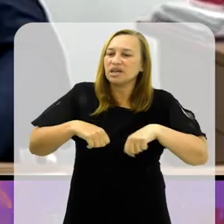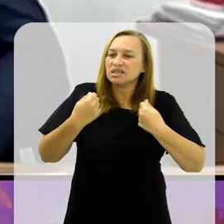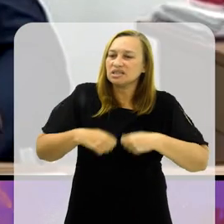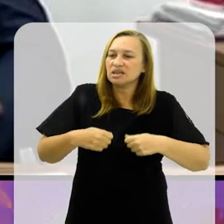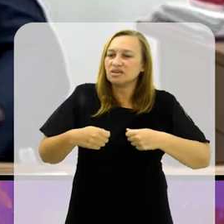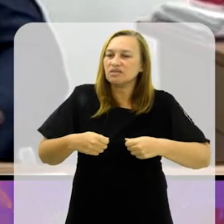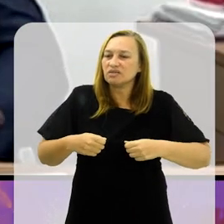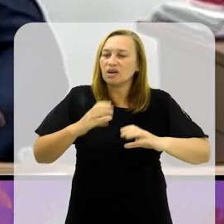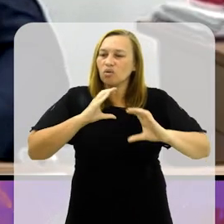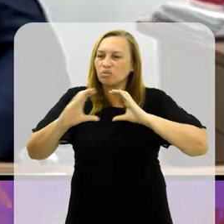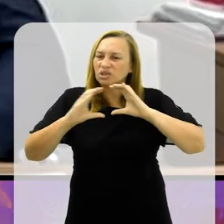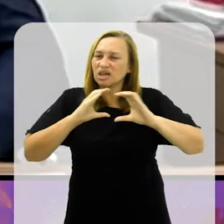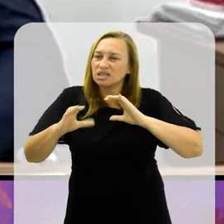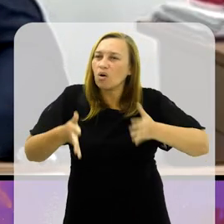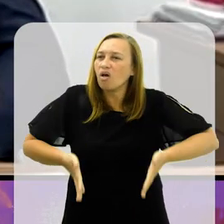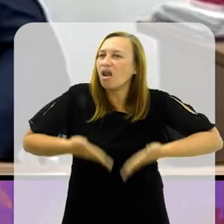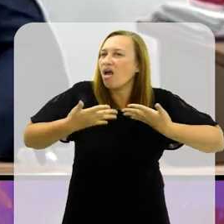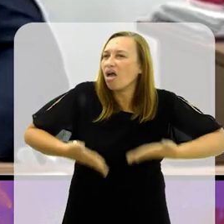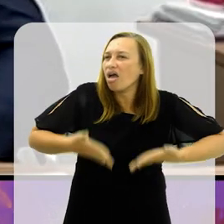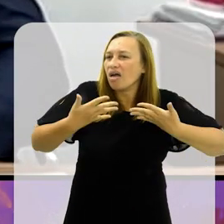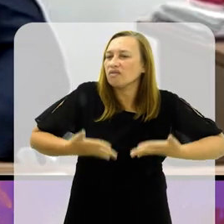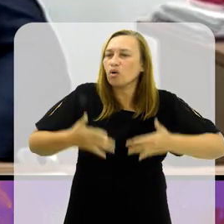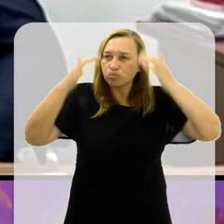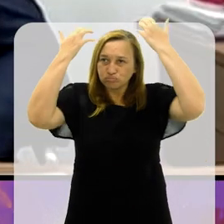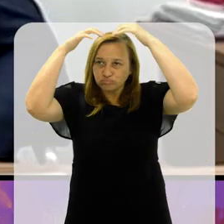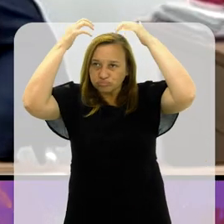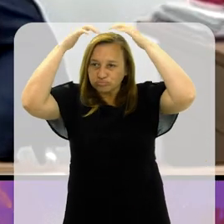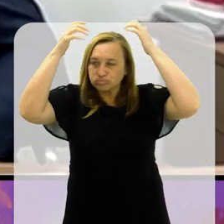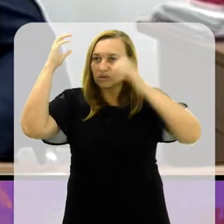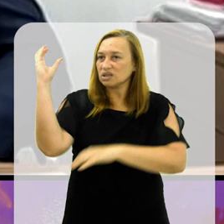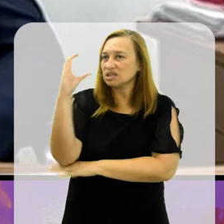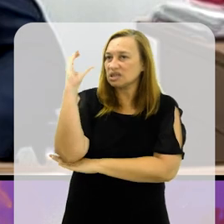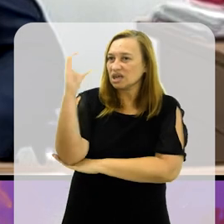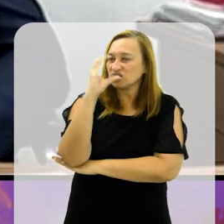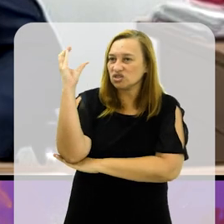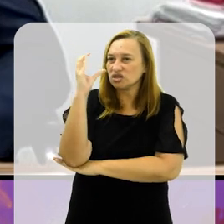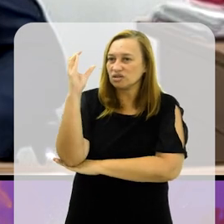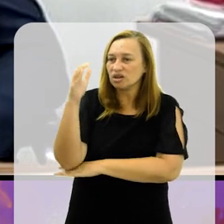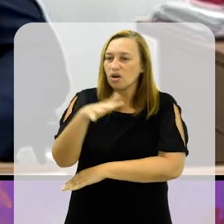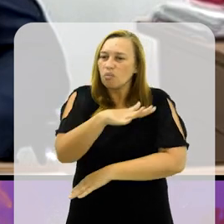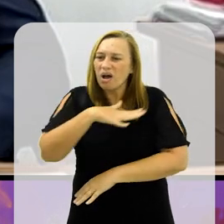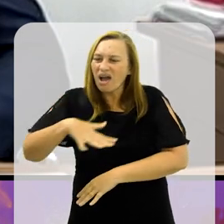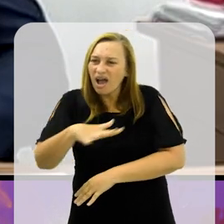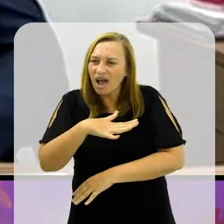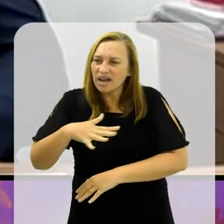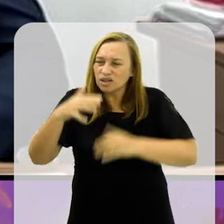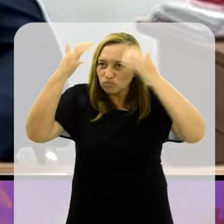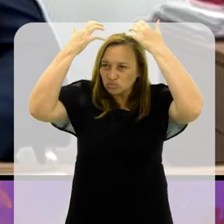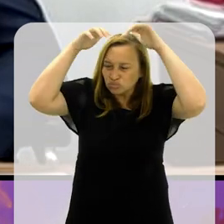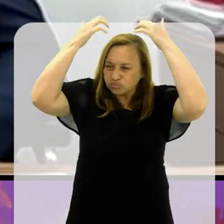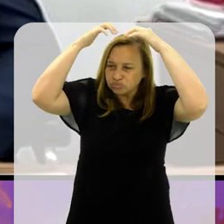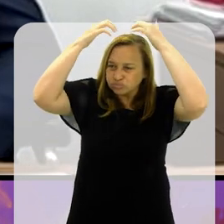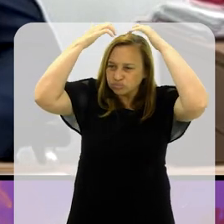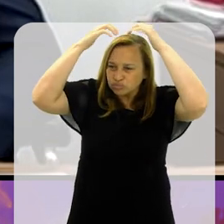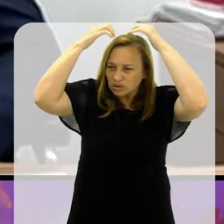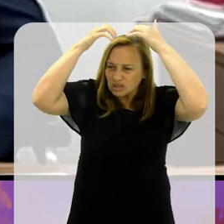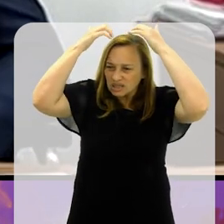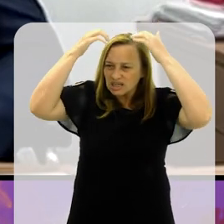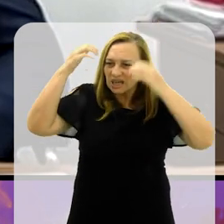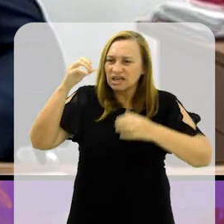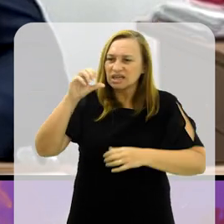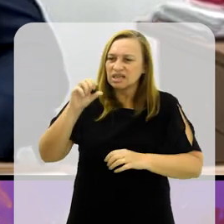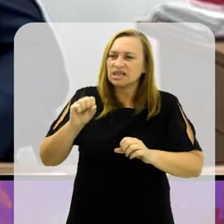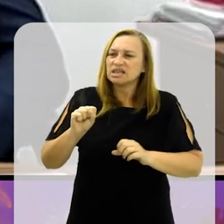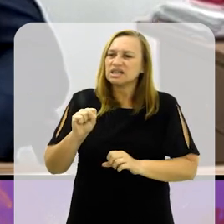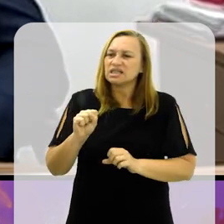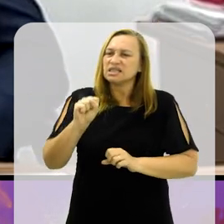suavizar a comunicação. Como neurocientista, nós tratamos de uma área do cérebro chamado sistema